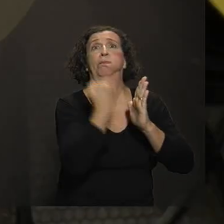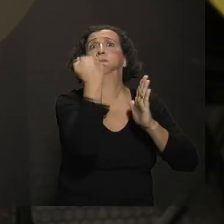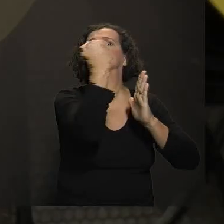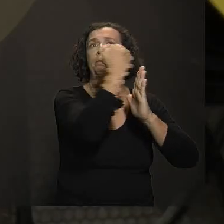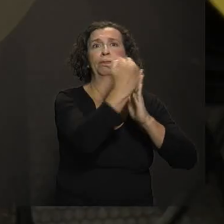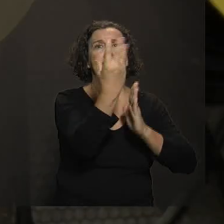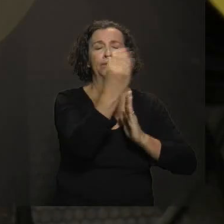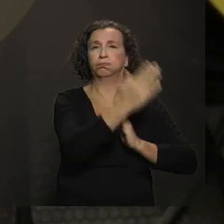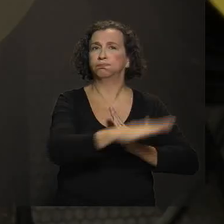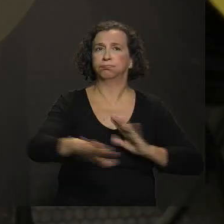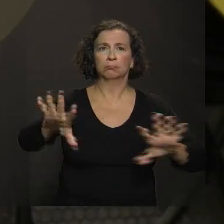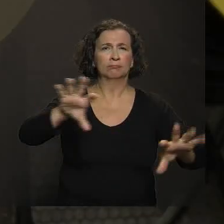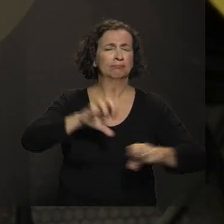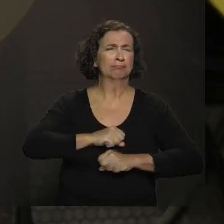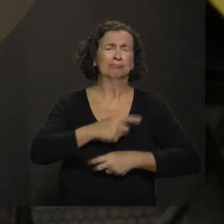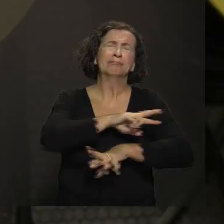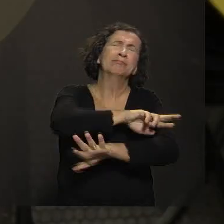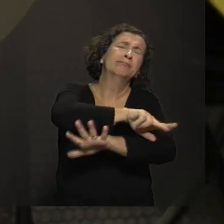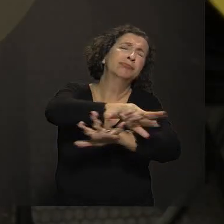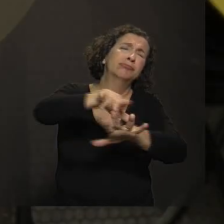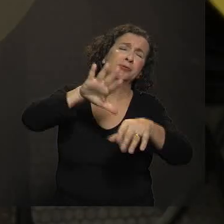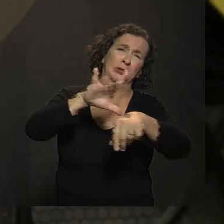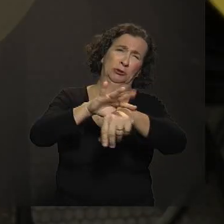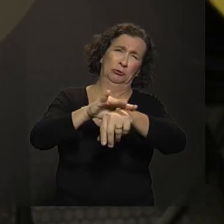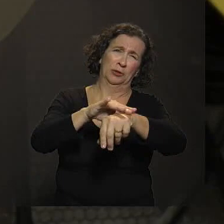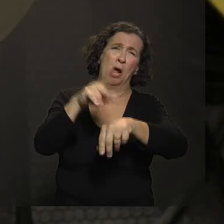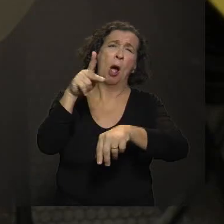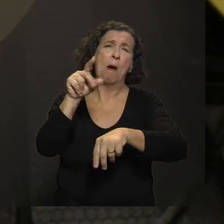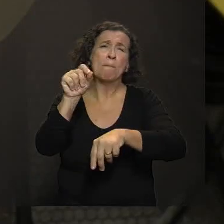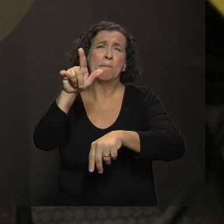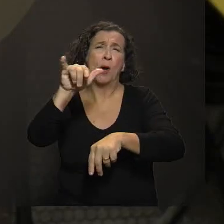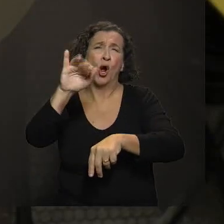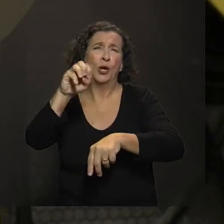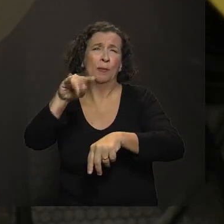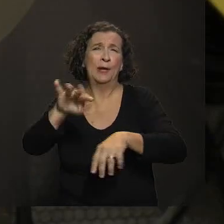essas doenças, difteria, tétano, a própria poliomielite,